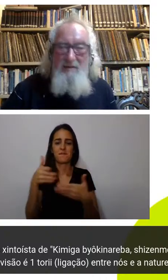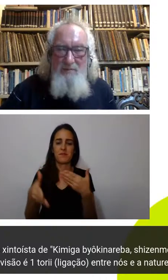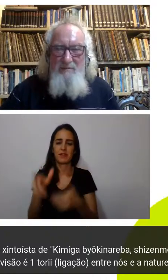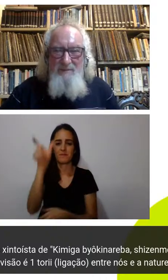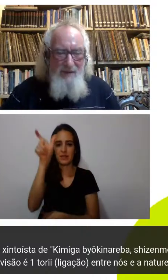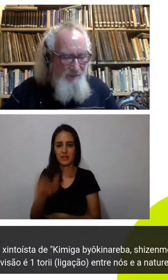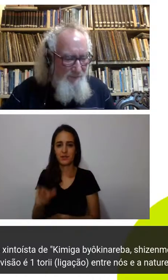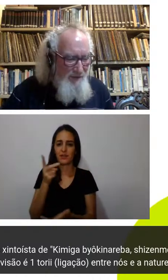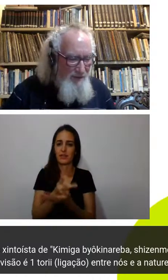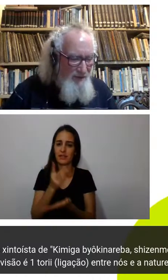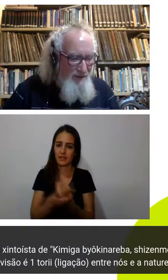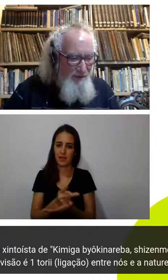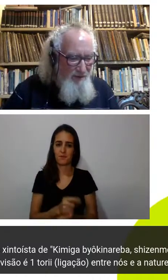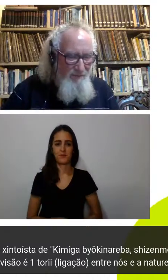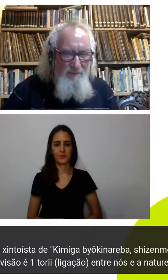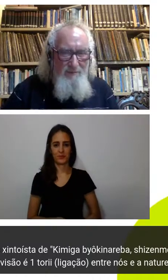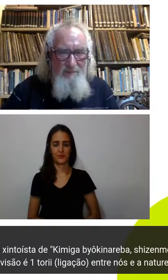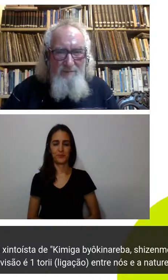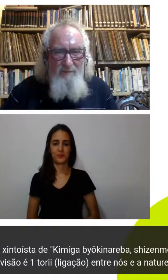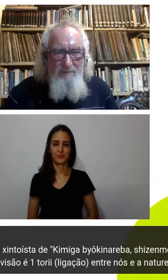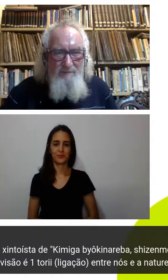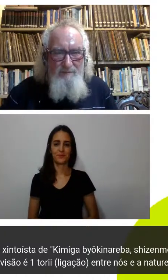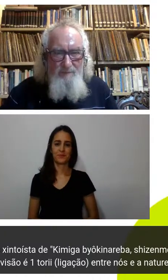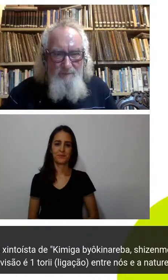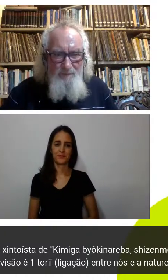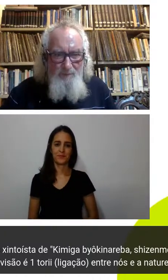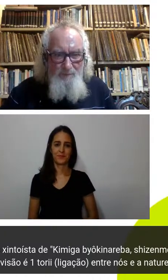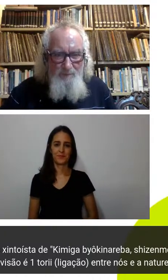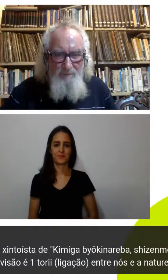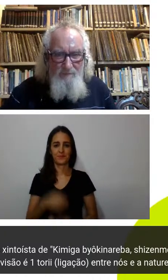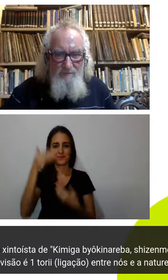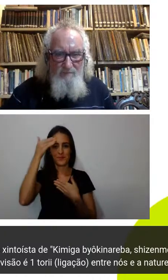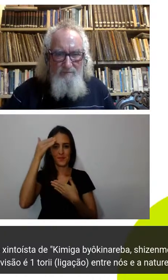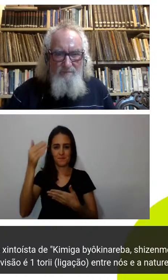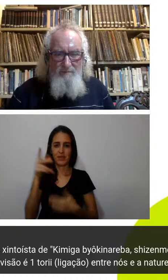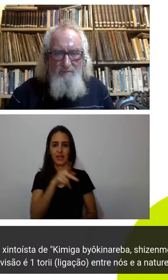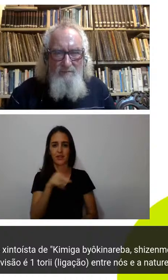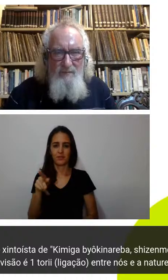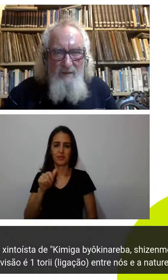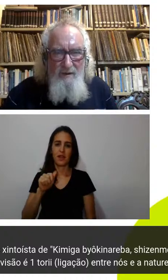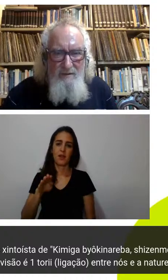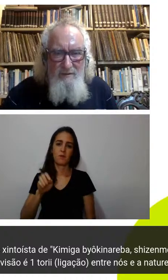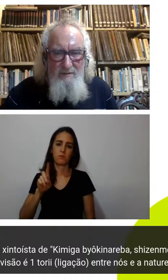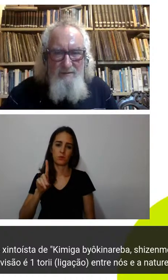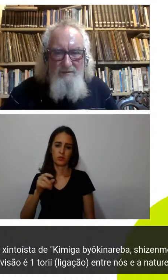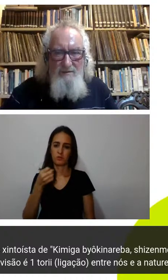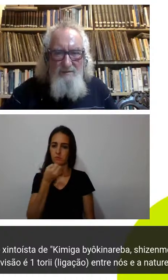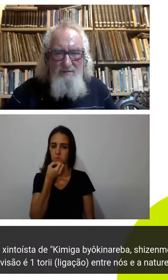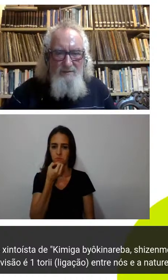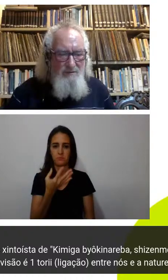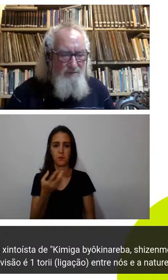sempre né muito obrigado professor Abud é uma ótima pergunta